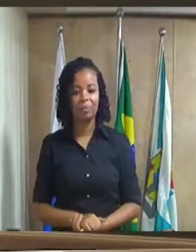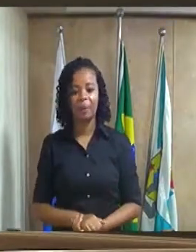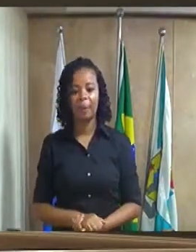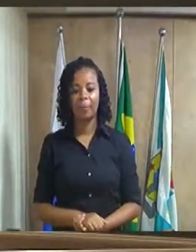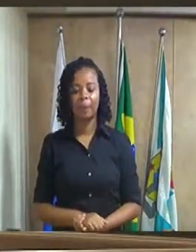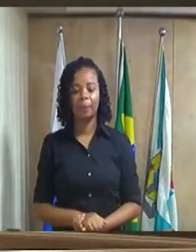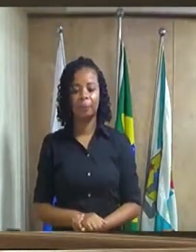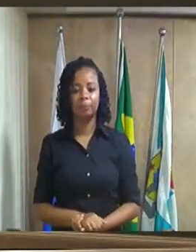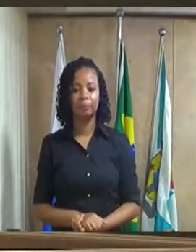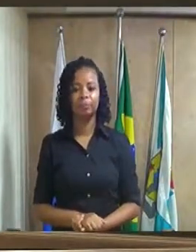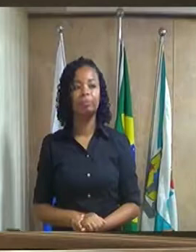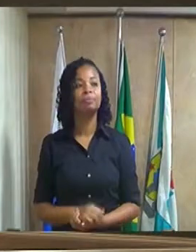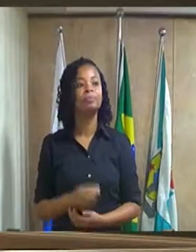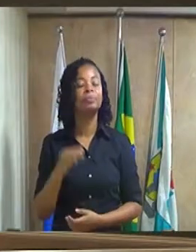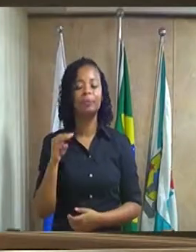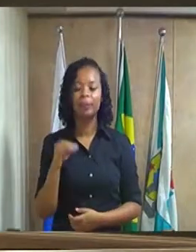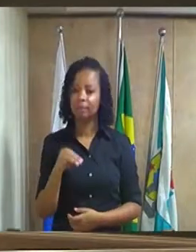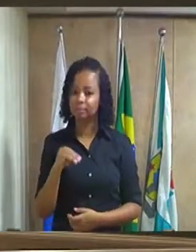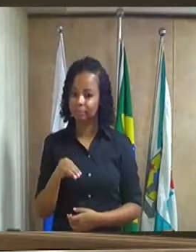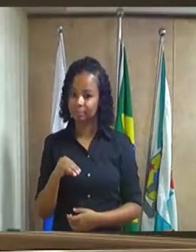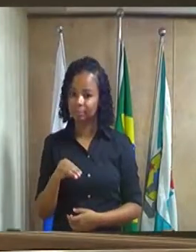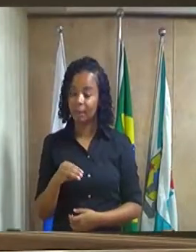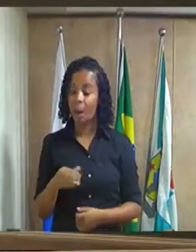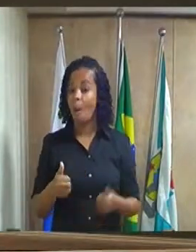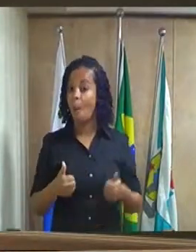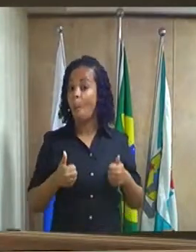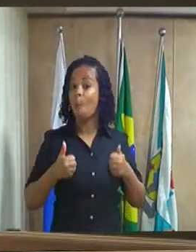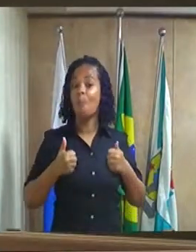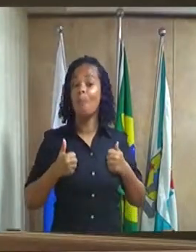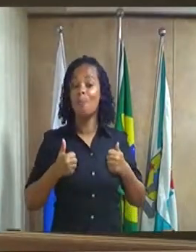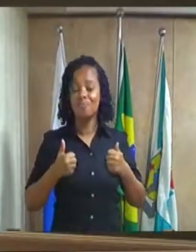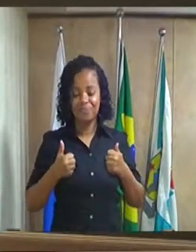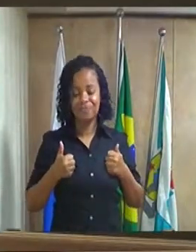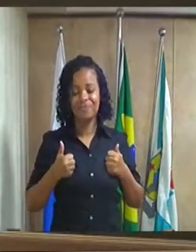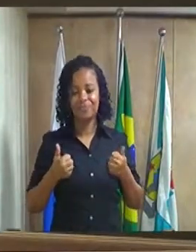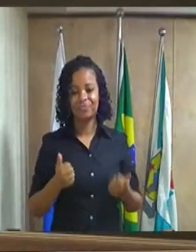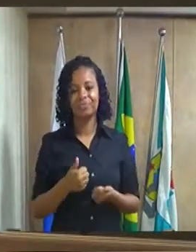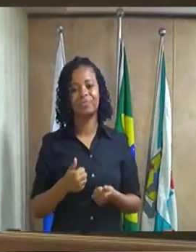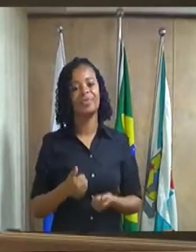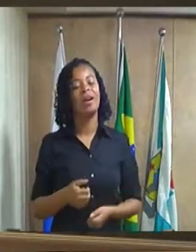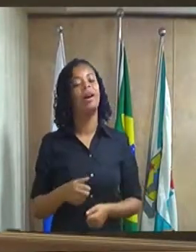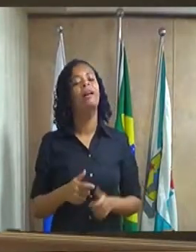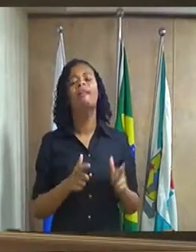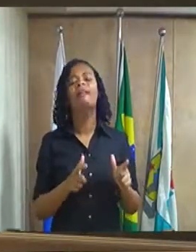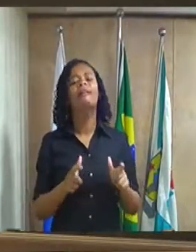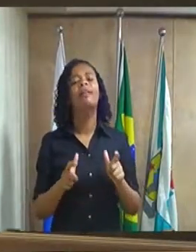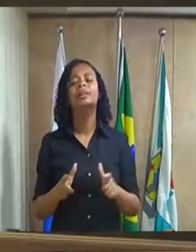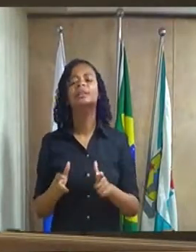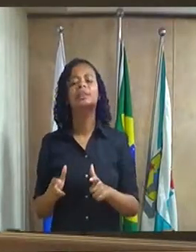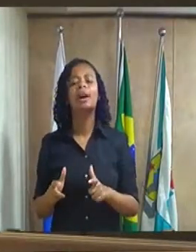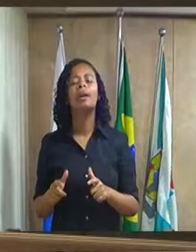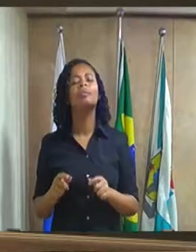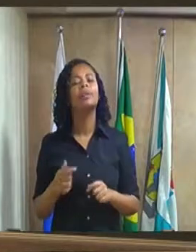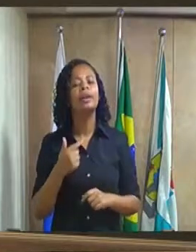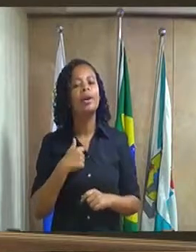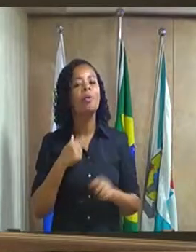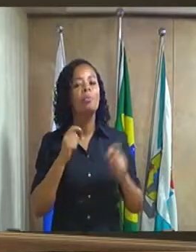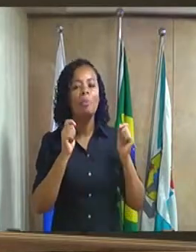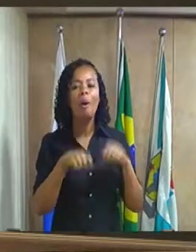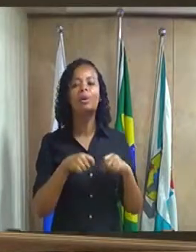é momento de orgulho aonde eu possa ser